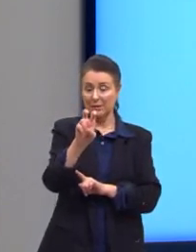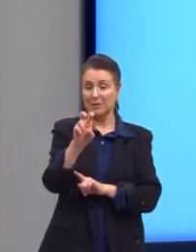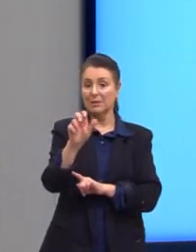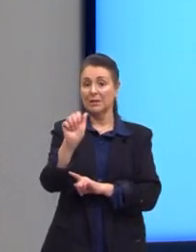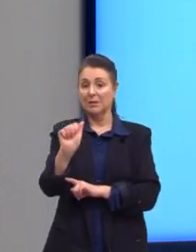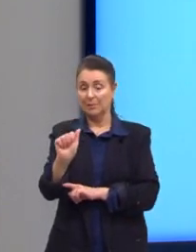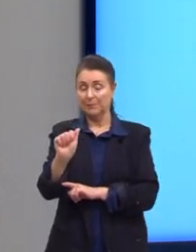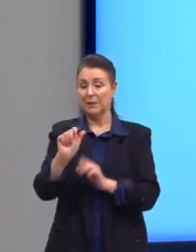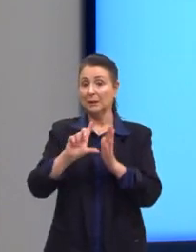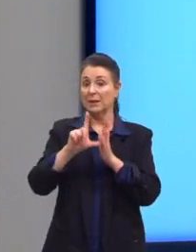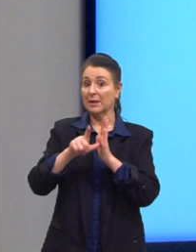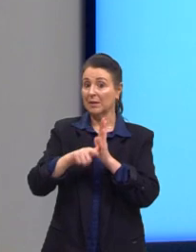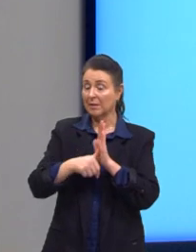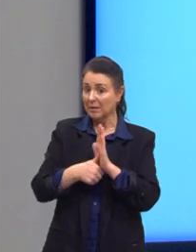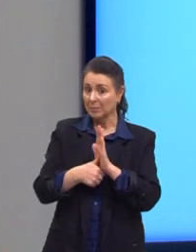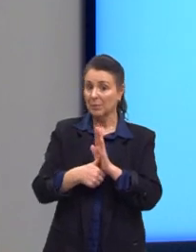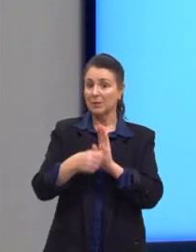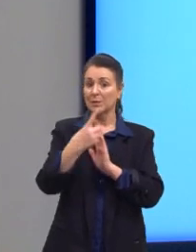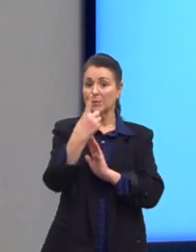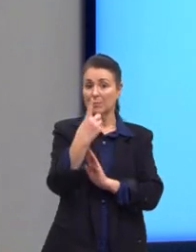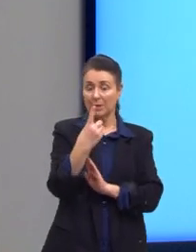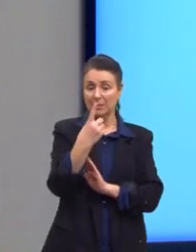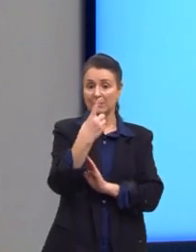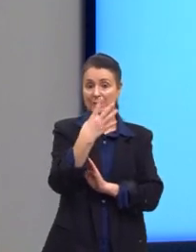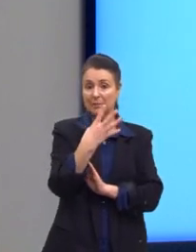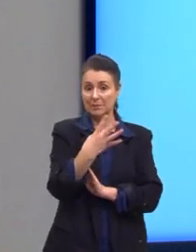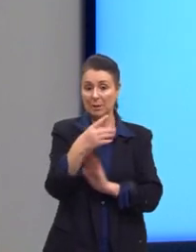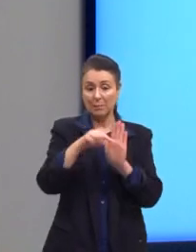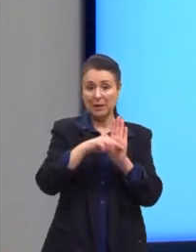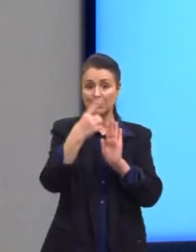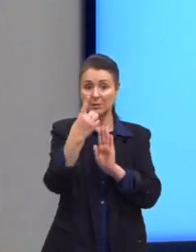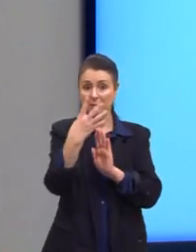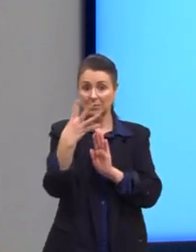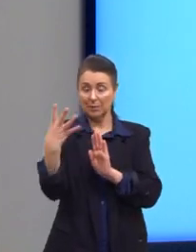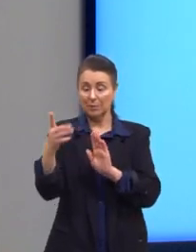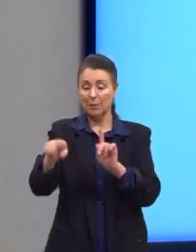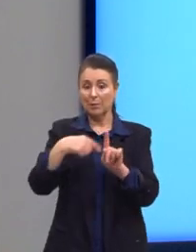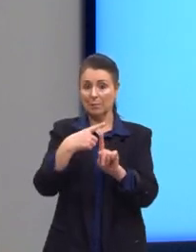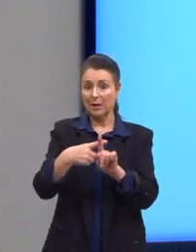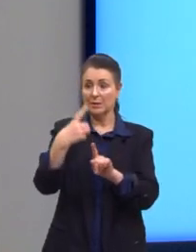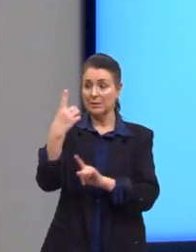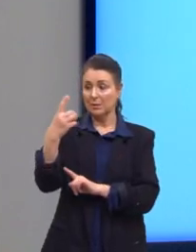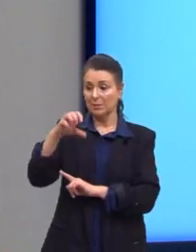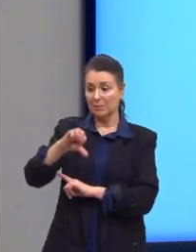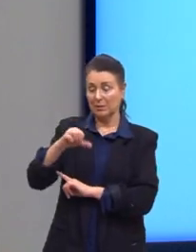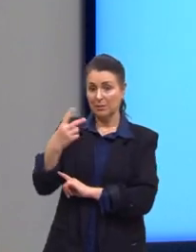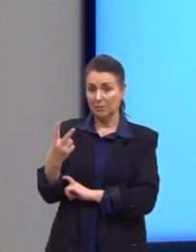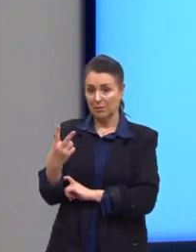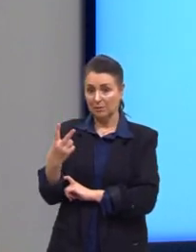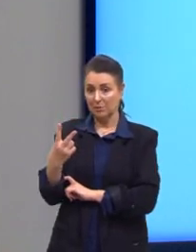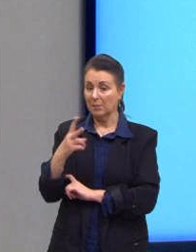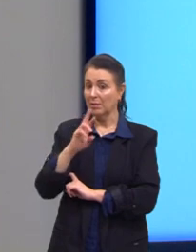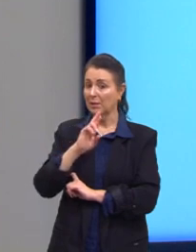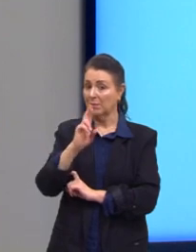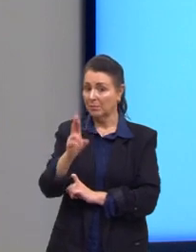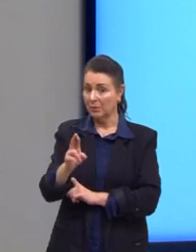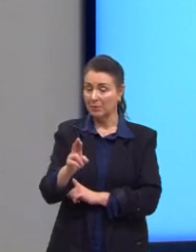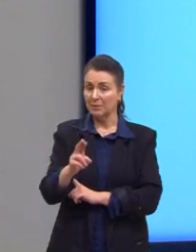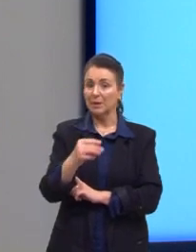Depois da igualdade, nós tínhamos menos 144 e mais 192. Então, resulta